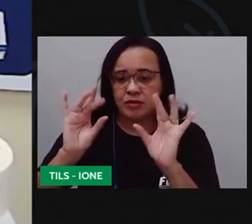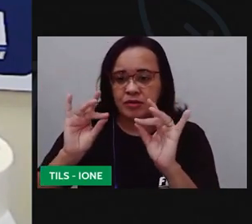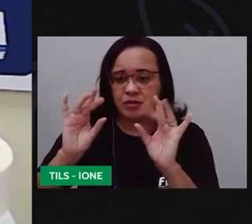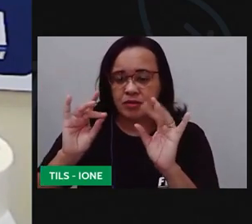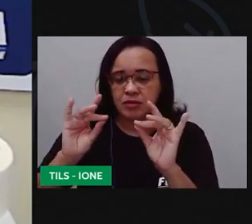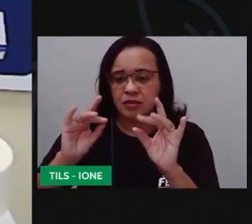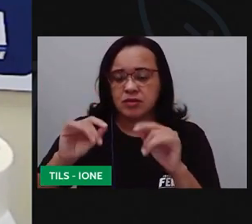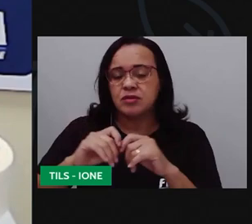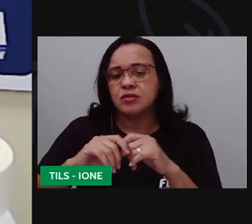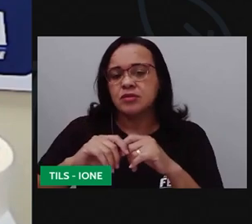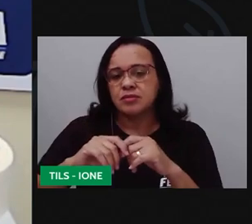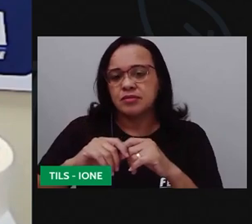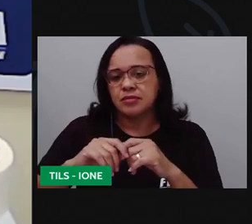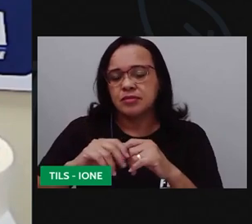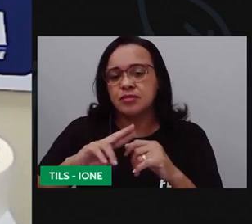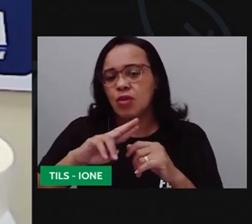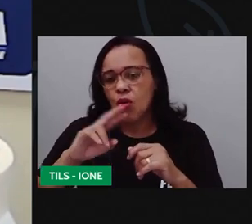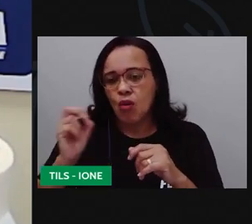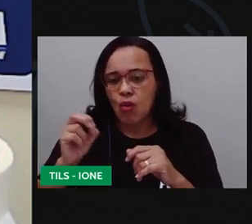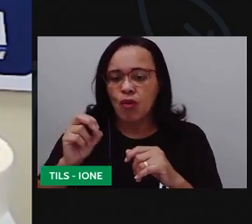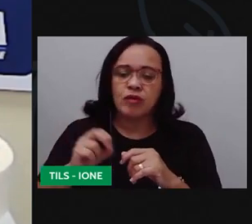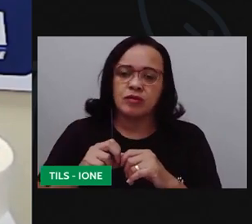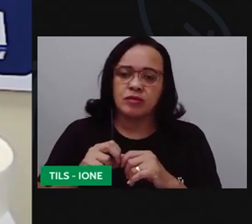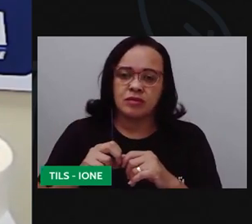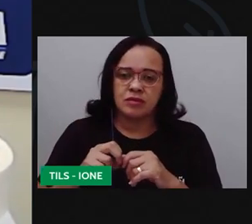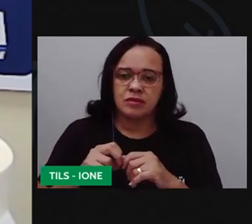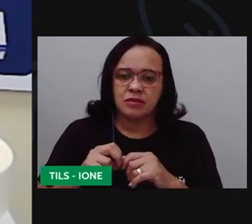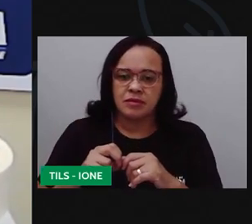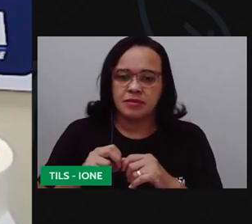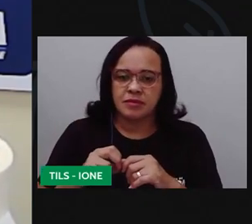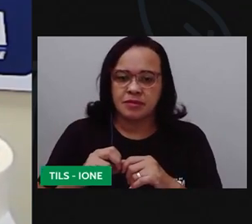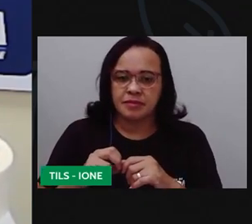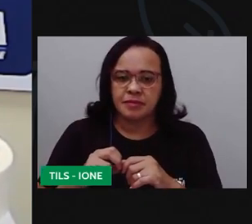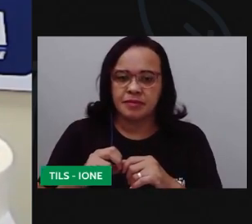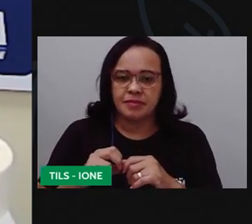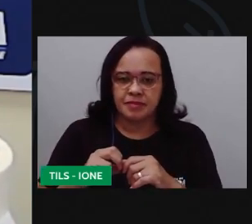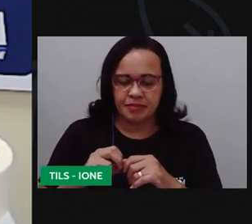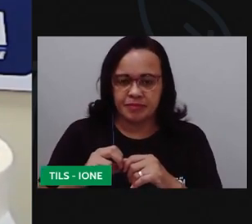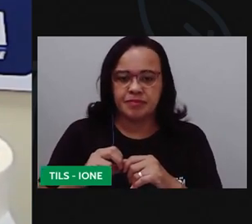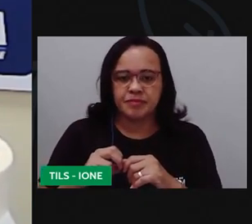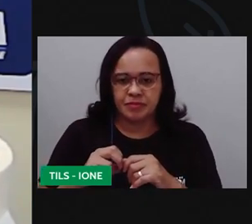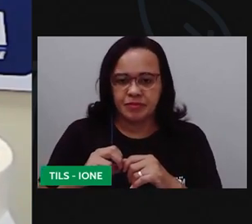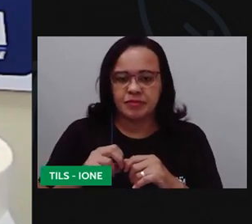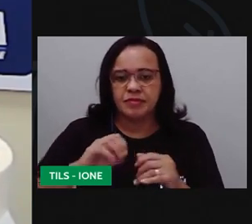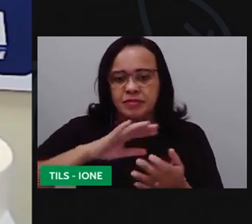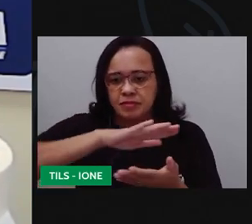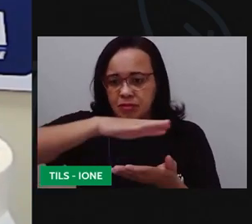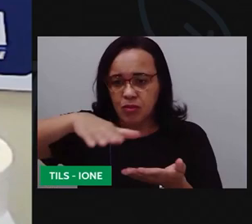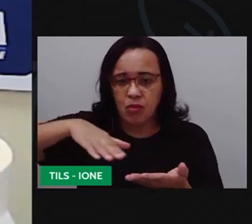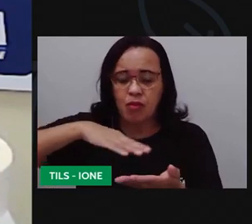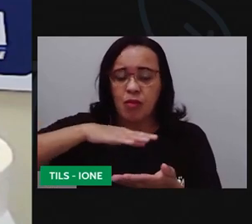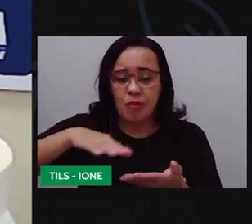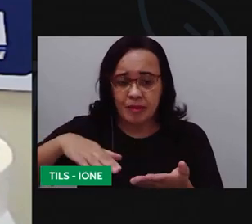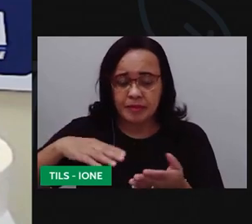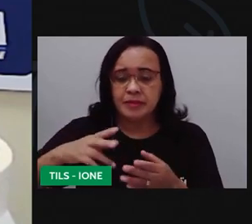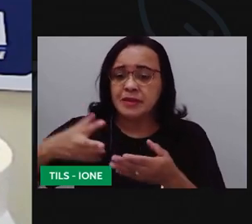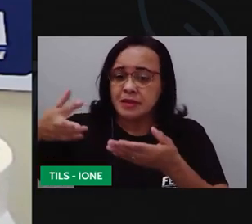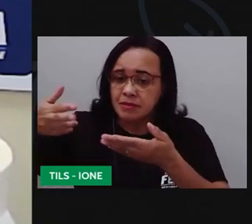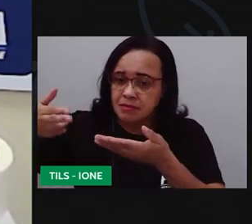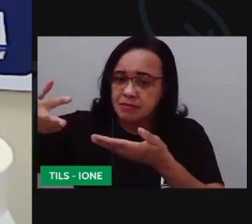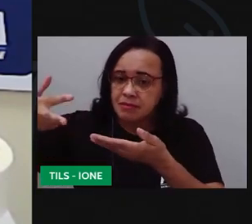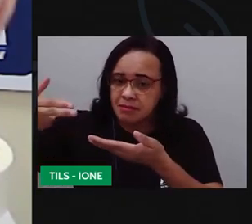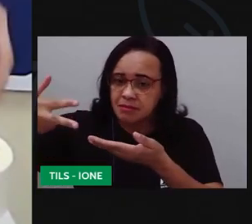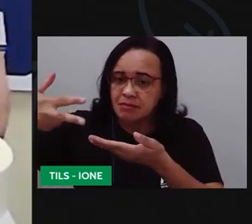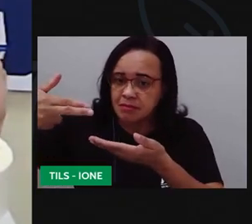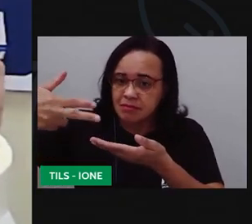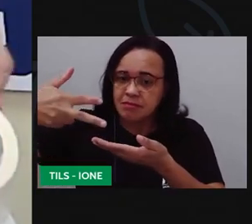adesiva como você preferir e depois eu vou fazer o que aqui? Pró vai sobrar como vai sobrar eu vou com a minha tesourinha e vou apagar